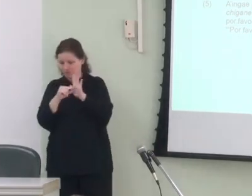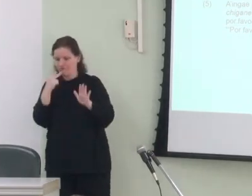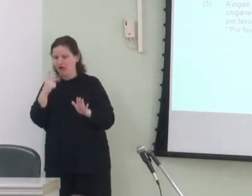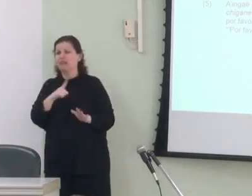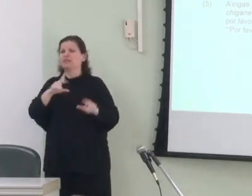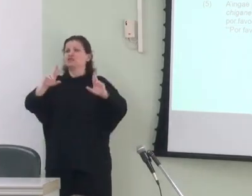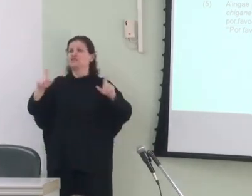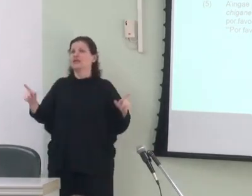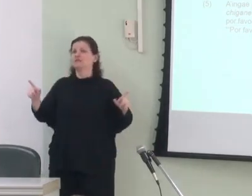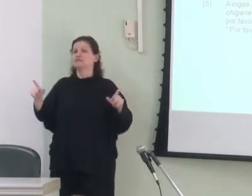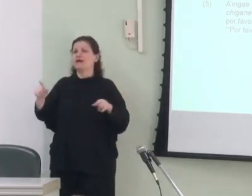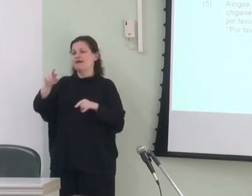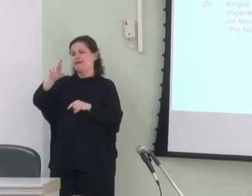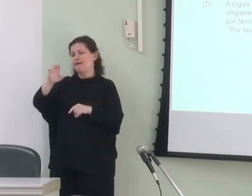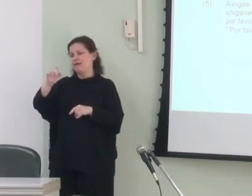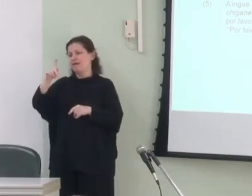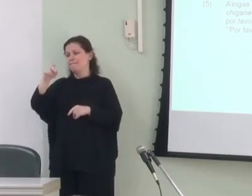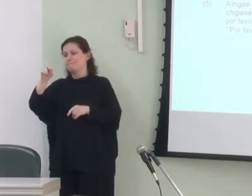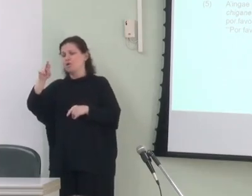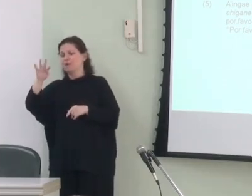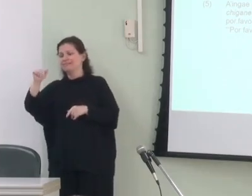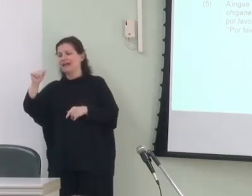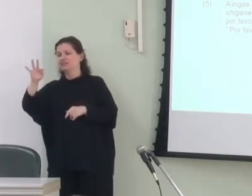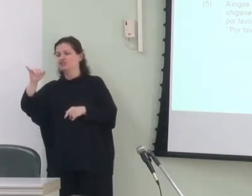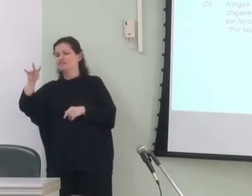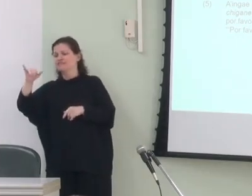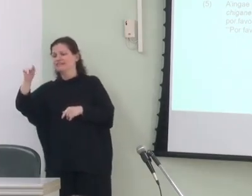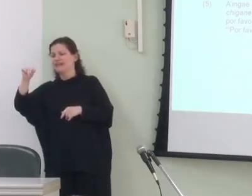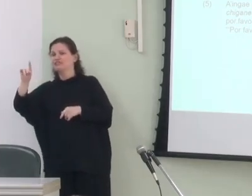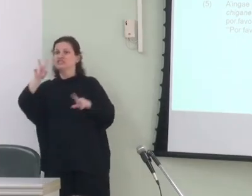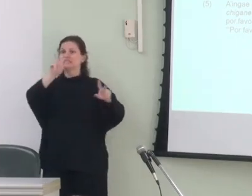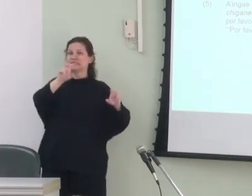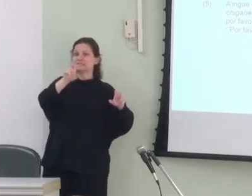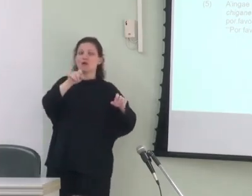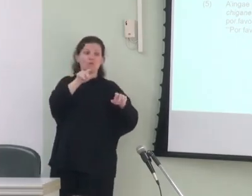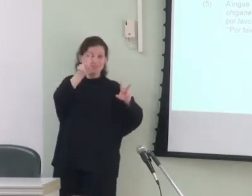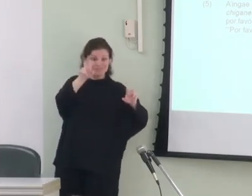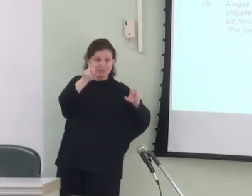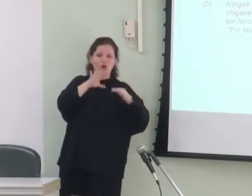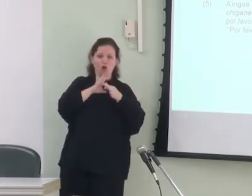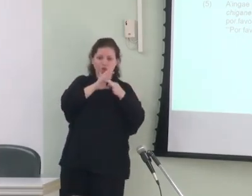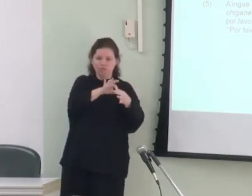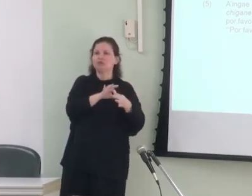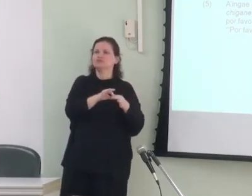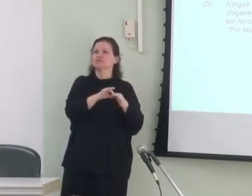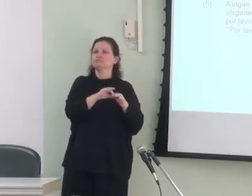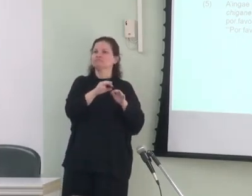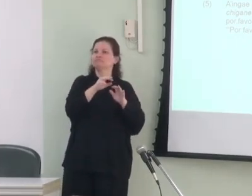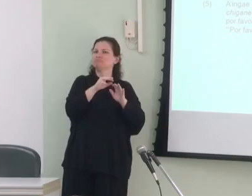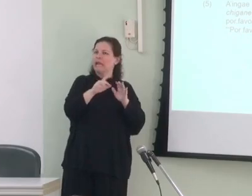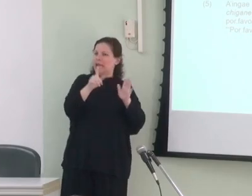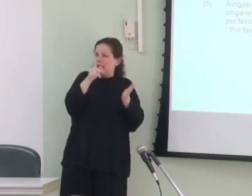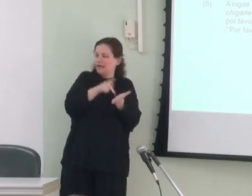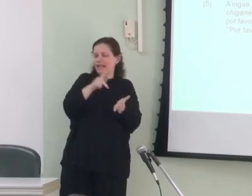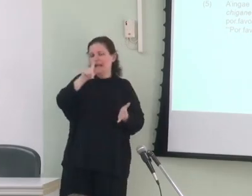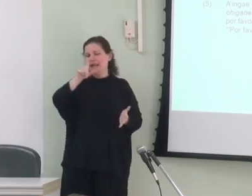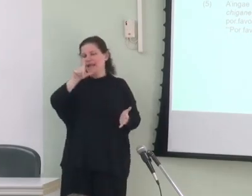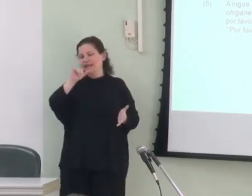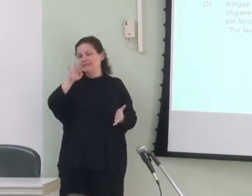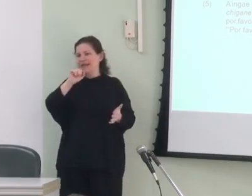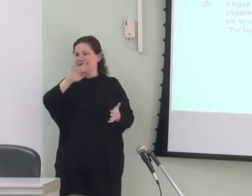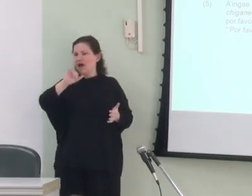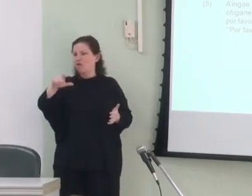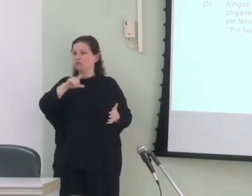diferença entre reportatividade e citação é que a citação é usada em contextos de reprodução literal e pode se combinar com